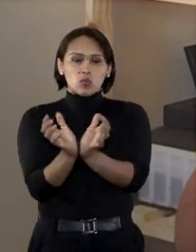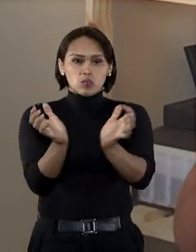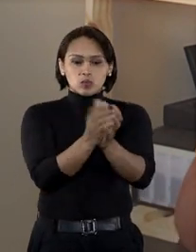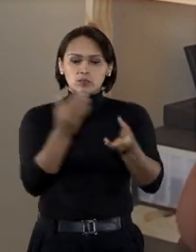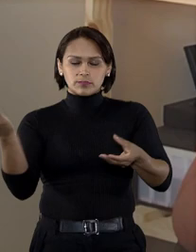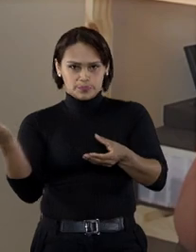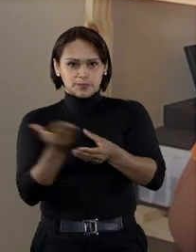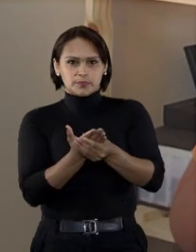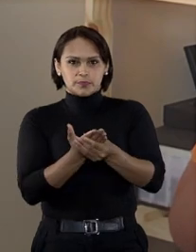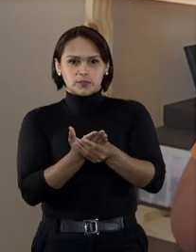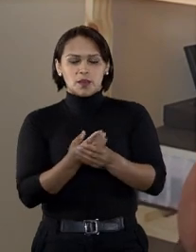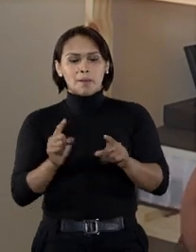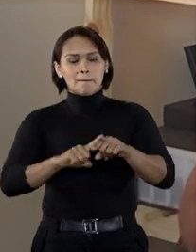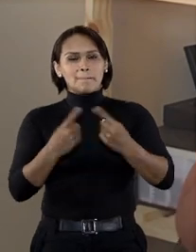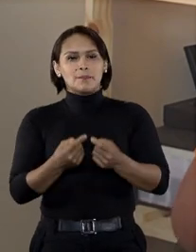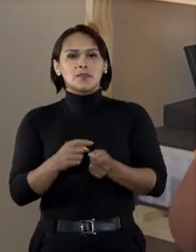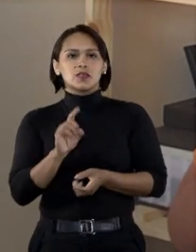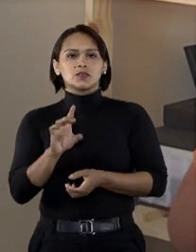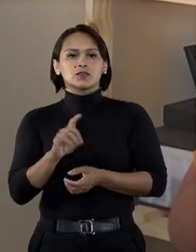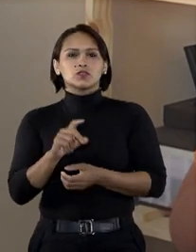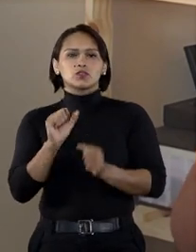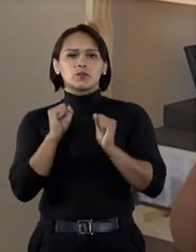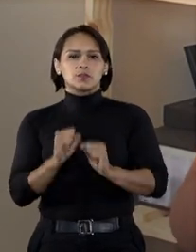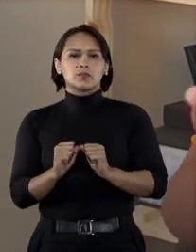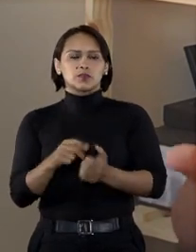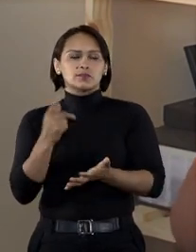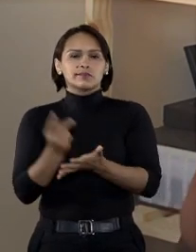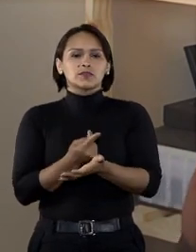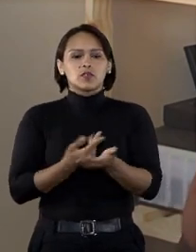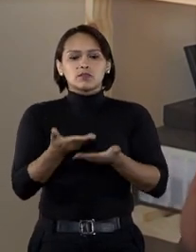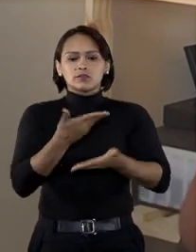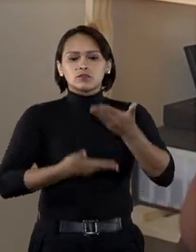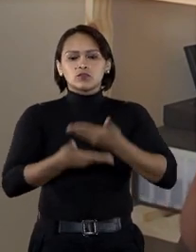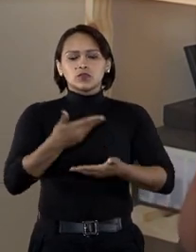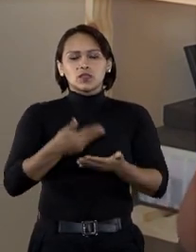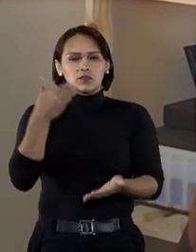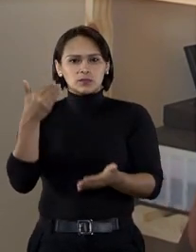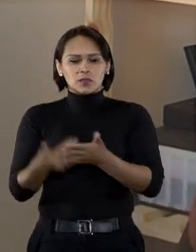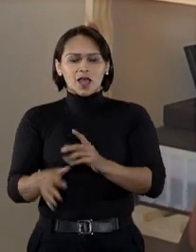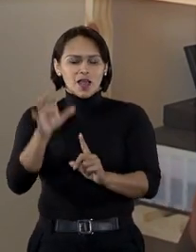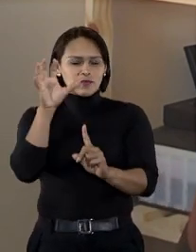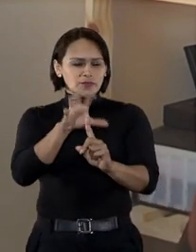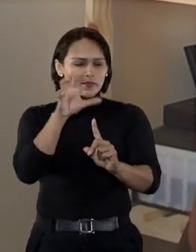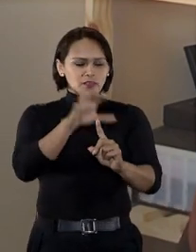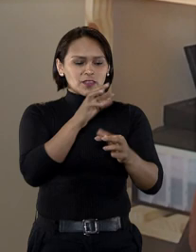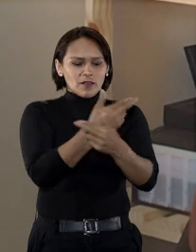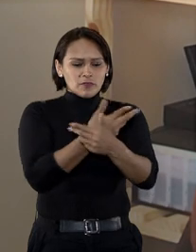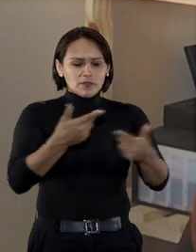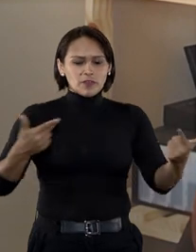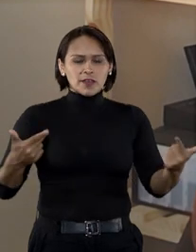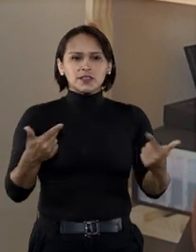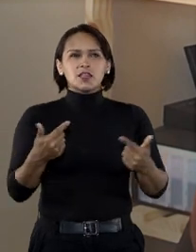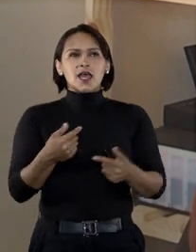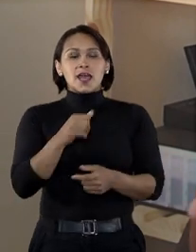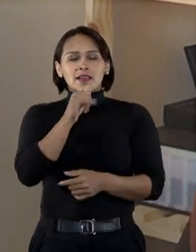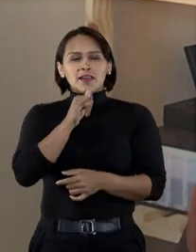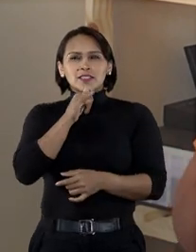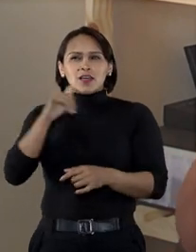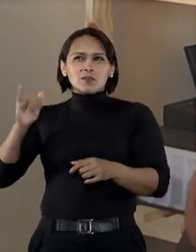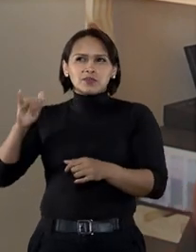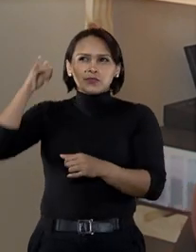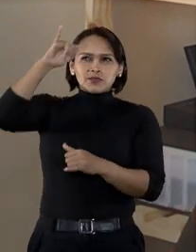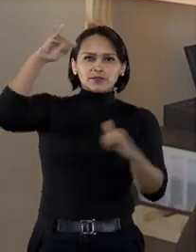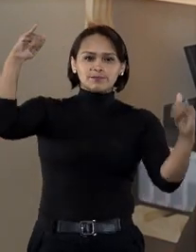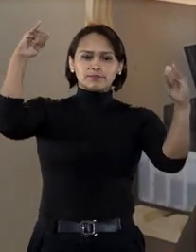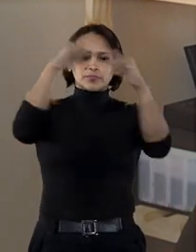coletiva. Mas essa situação só vai ocorrer quando o fato gerador de dano afetar muitos consumidores, como em um acidente de